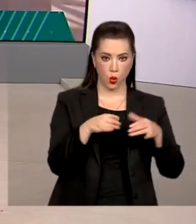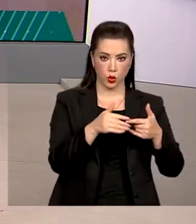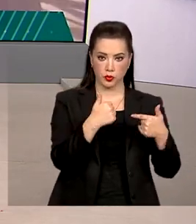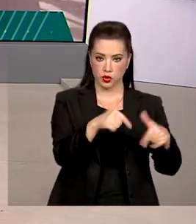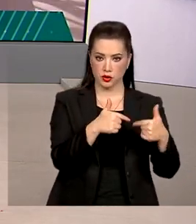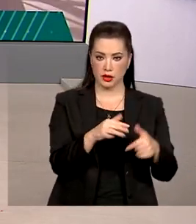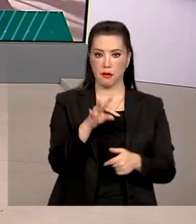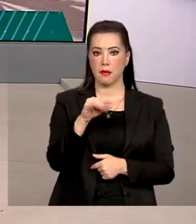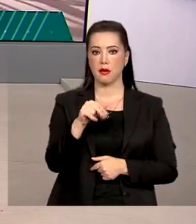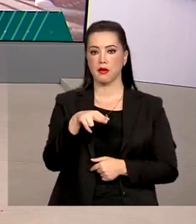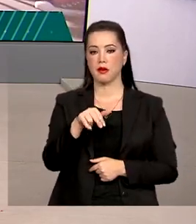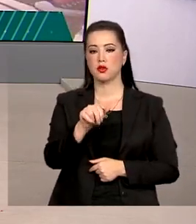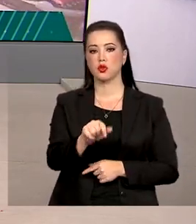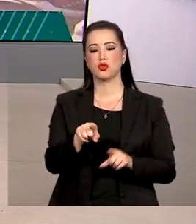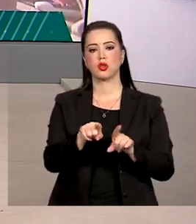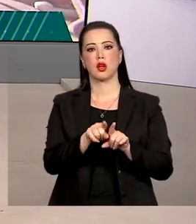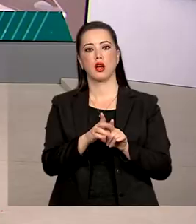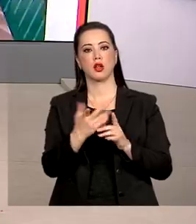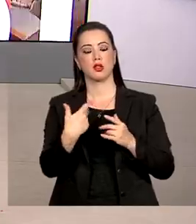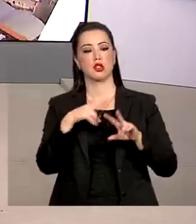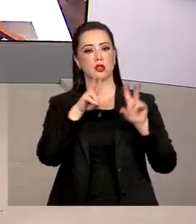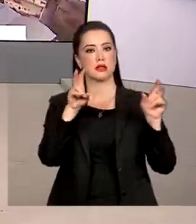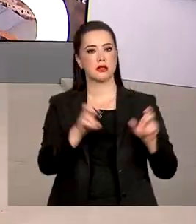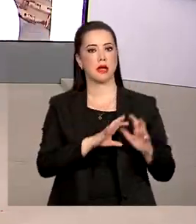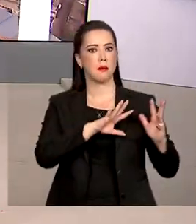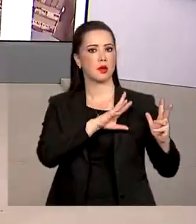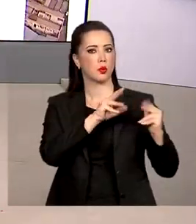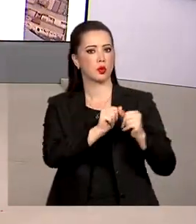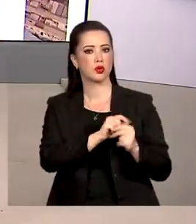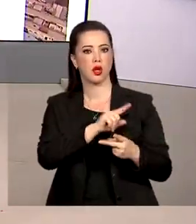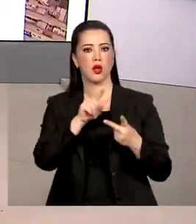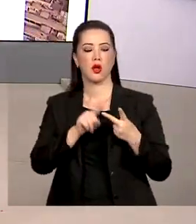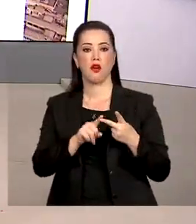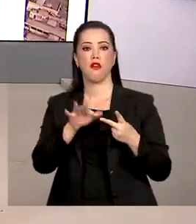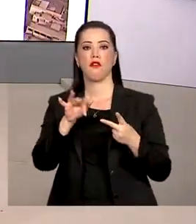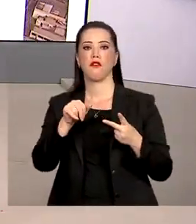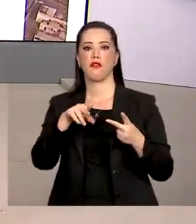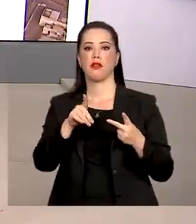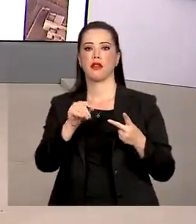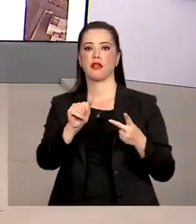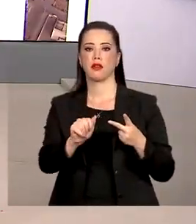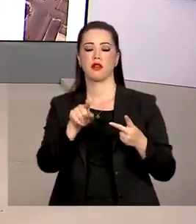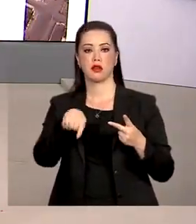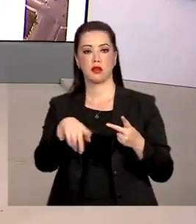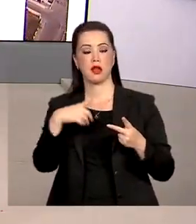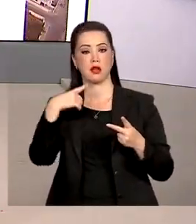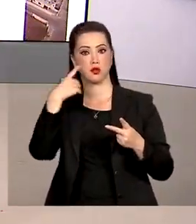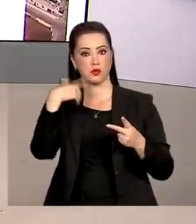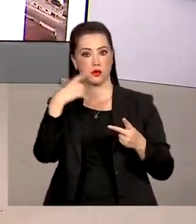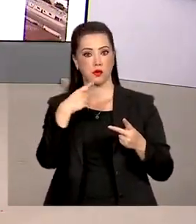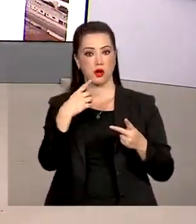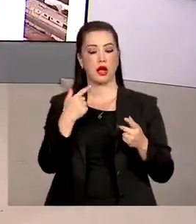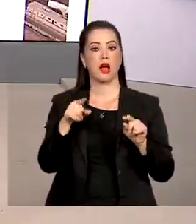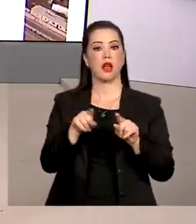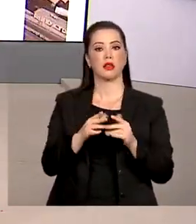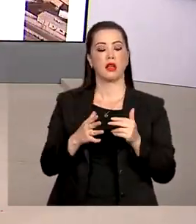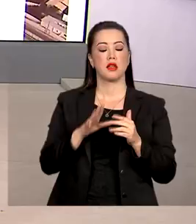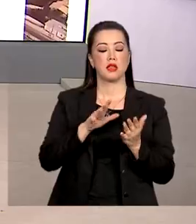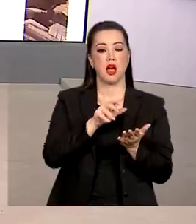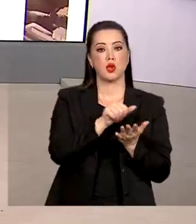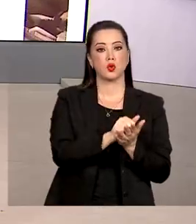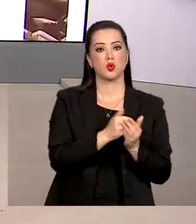será secretária de assuntos internacionais. Já Fernanda Santiago é procuradora da Fazenda Nacional e assume a assessoria